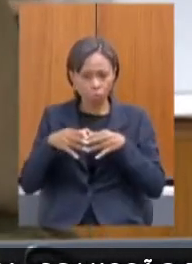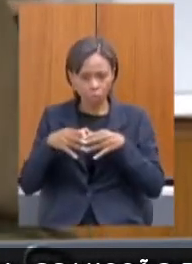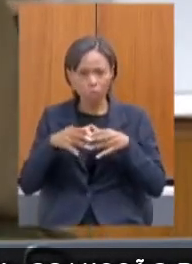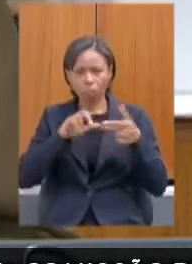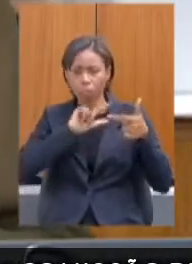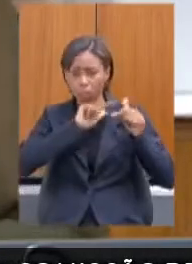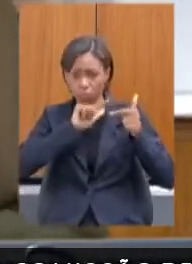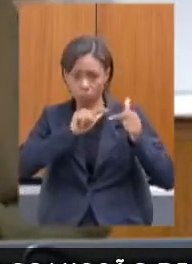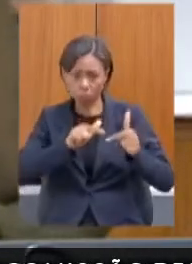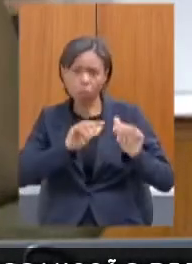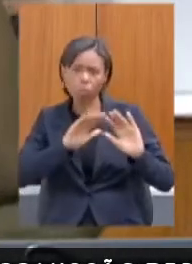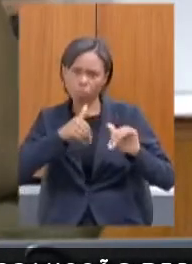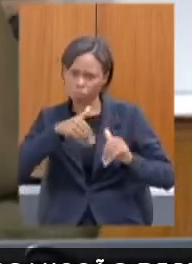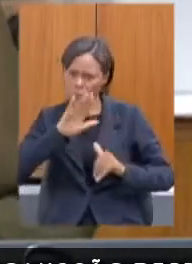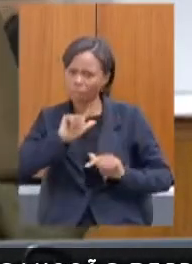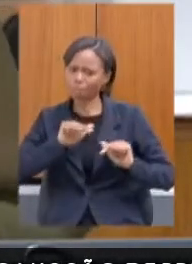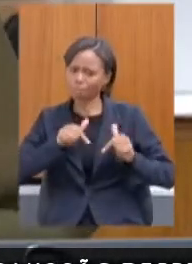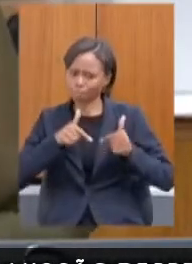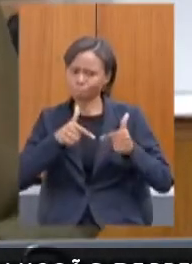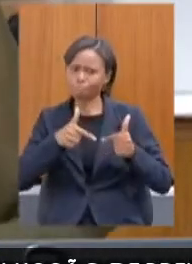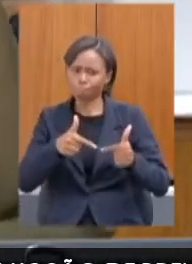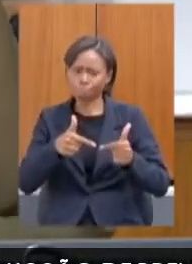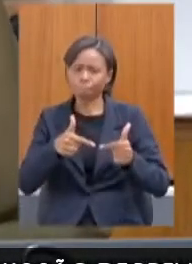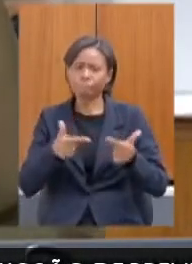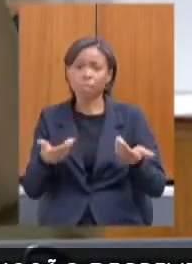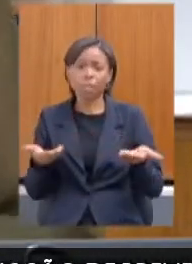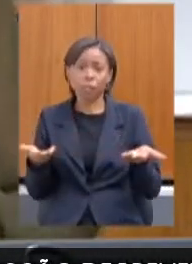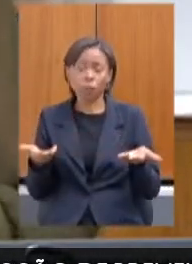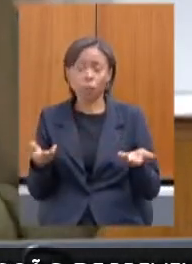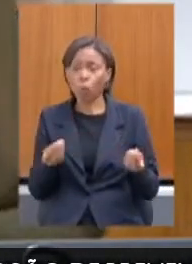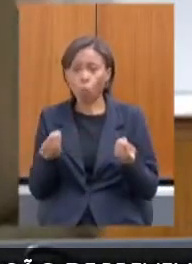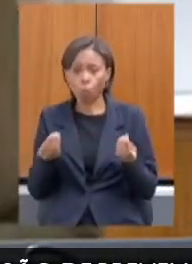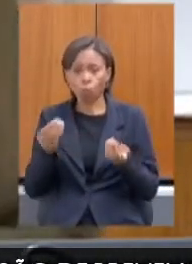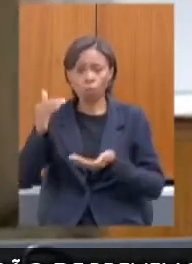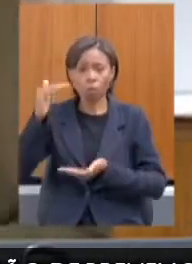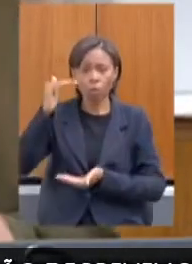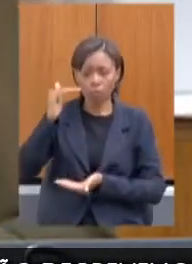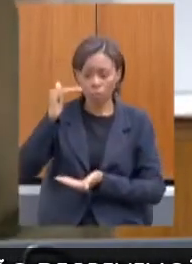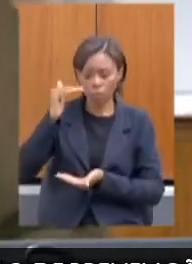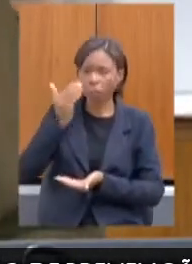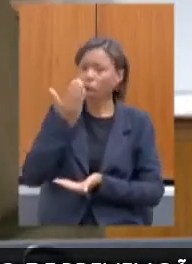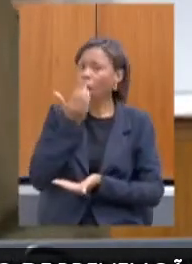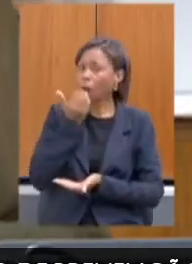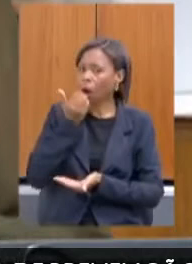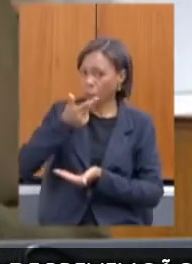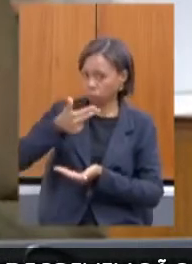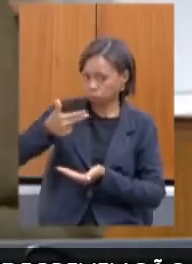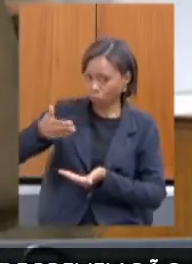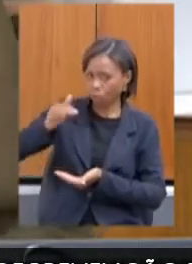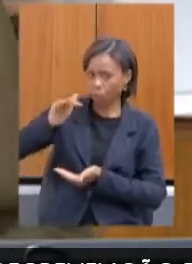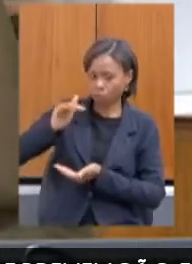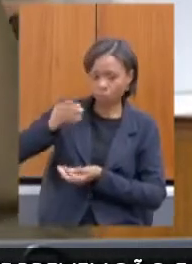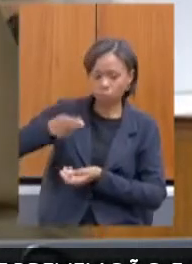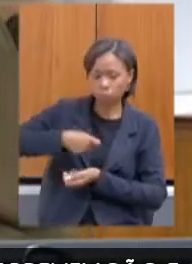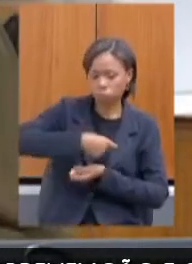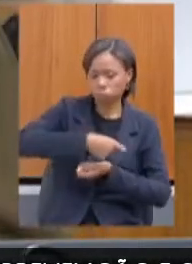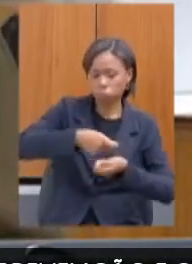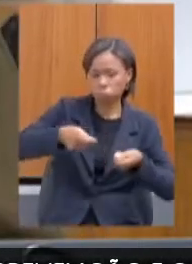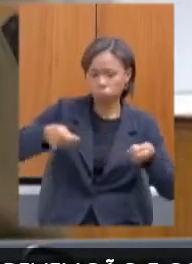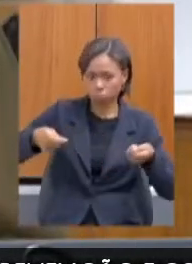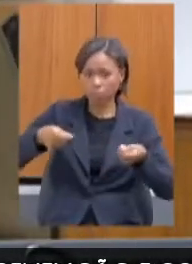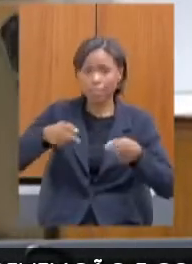efetivas, agora, exatamente com a distribuição de cestas básicas e sempre colocando o